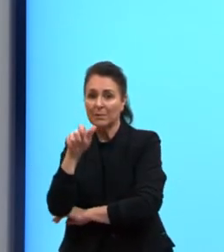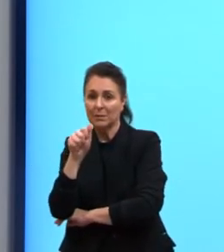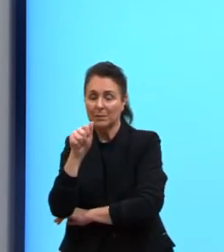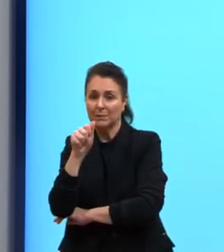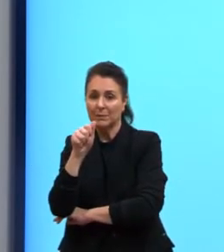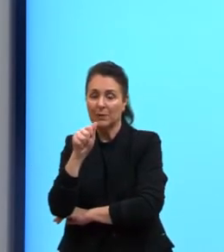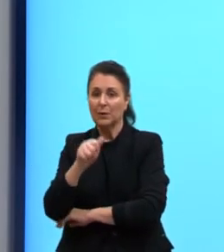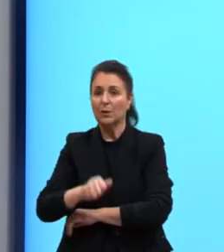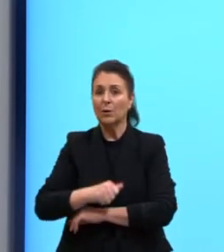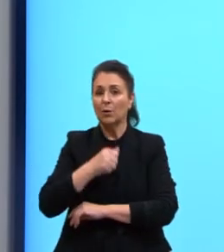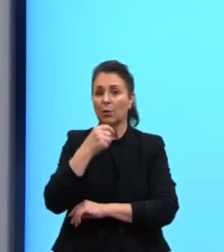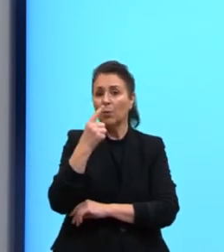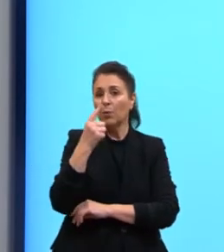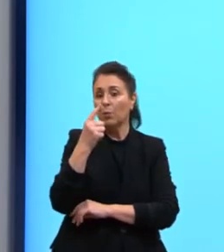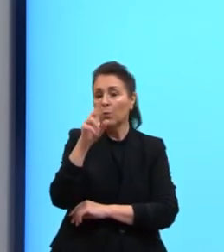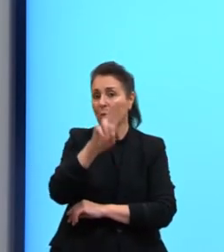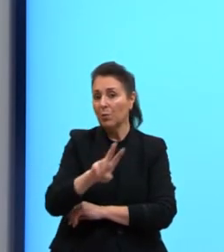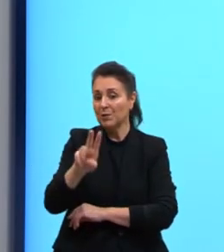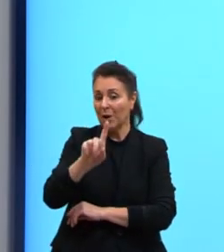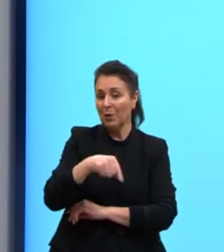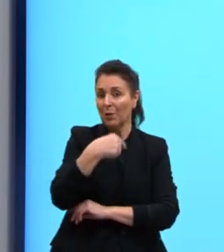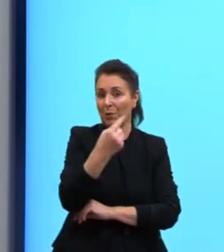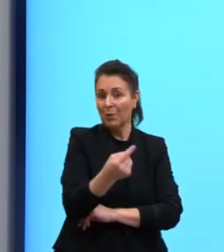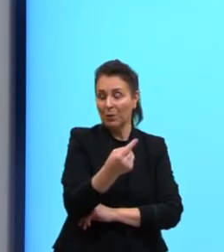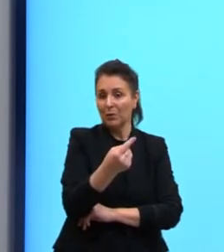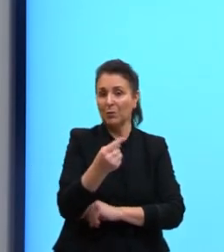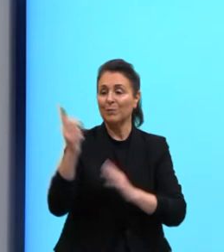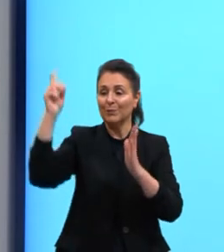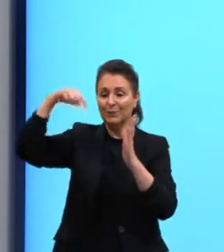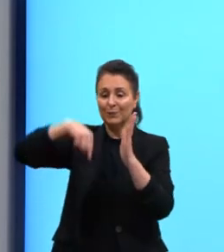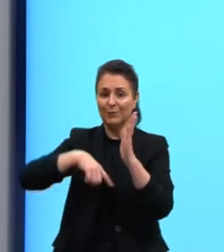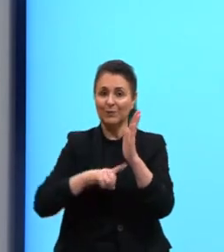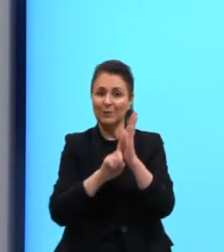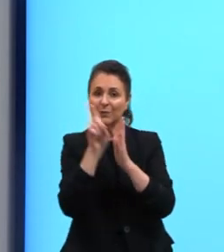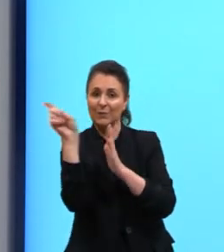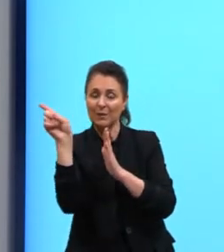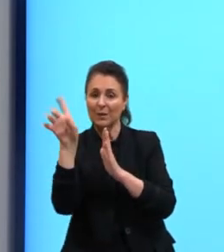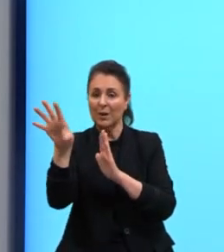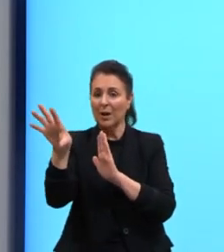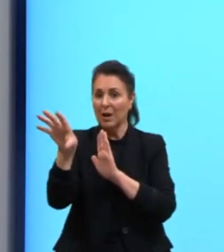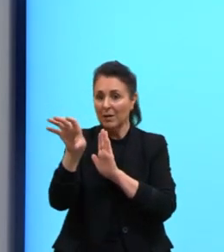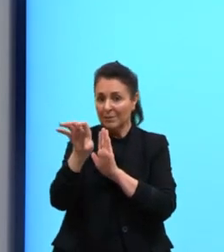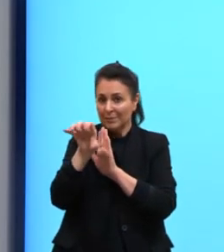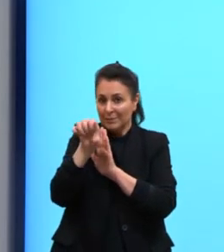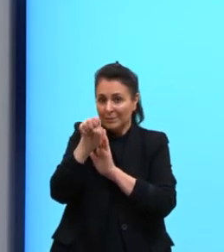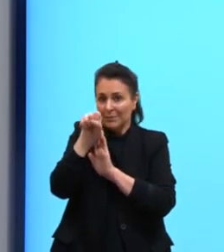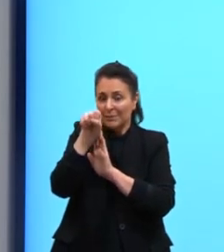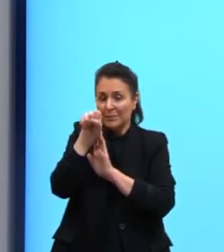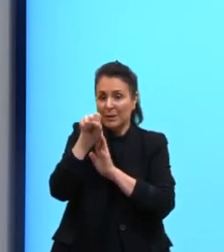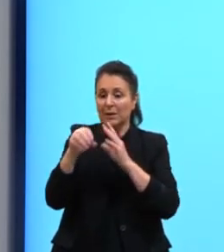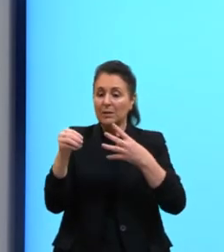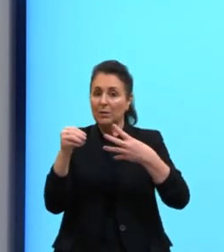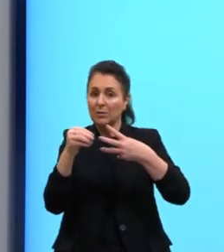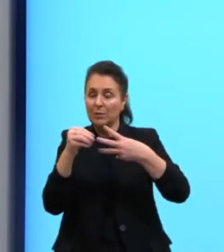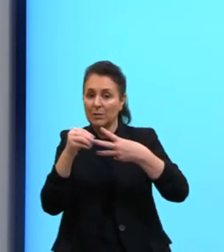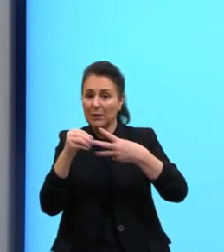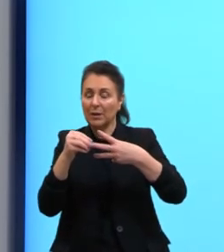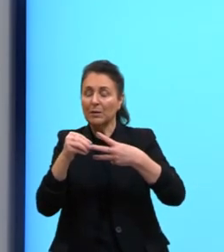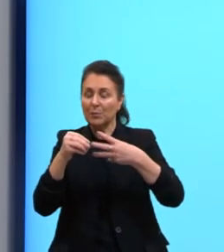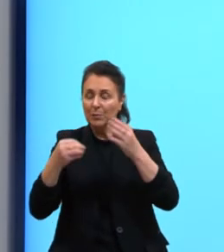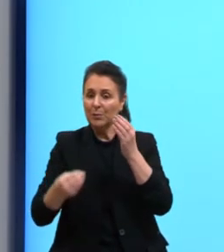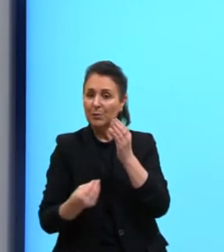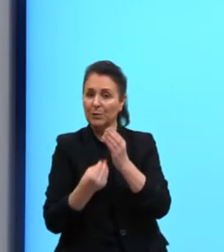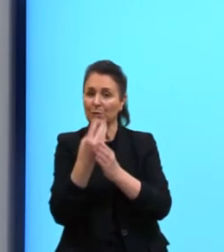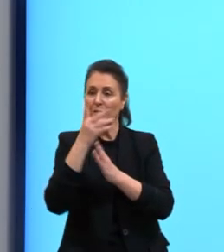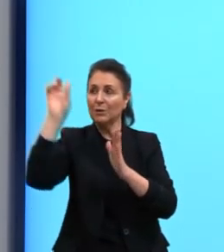Então, um utiliza-se do outro. A fotossíntese alimentando a respiração celular, a respiração celular produzindo a fotossíntese.